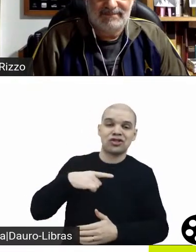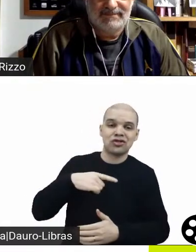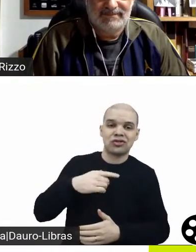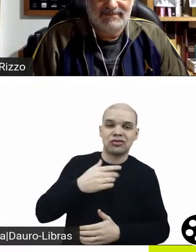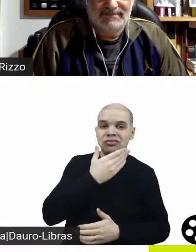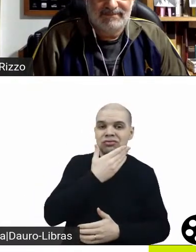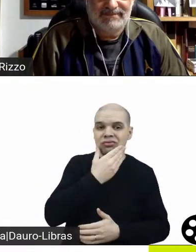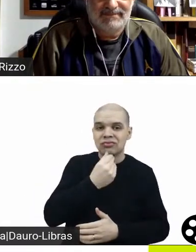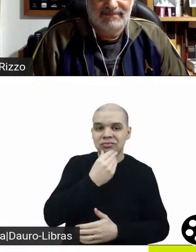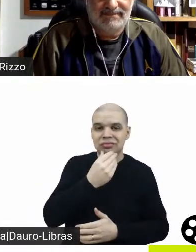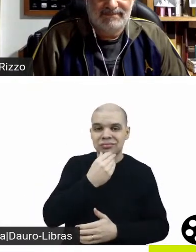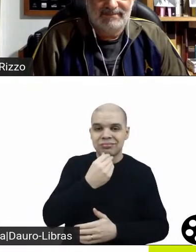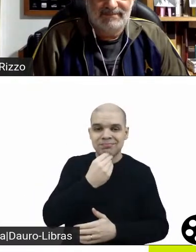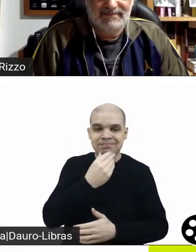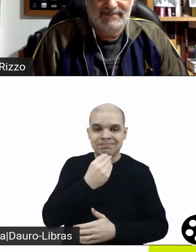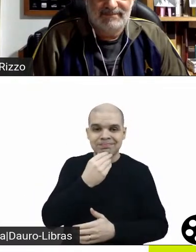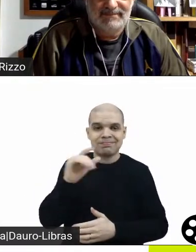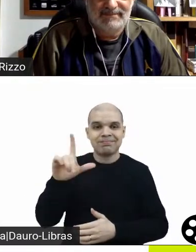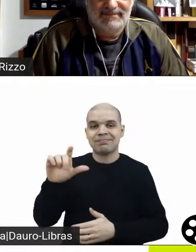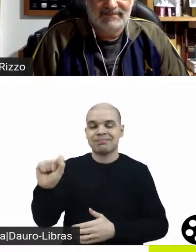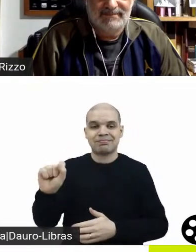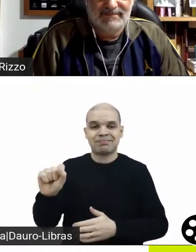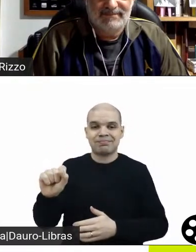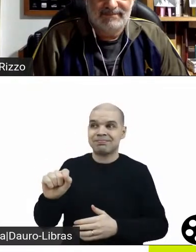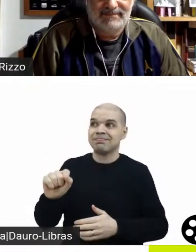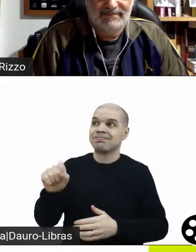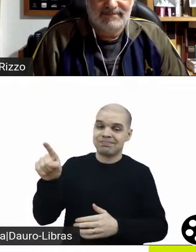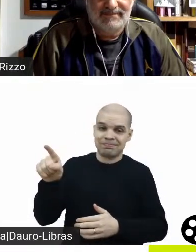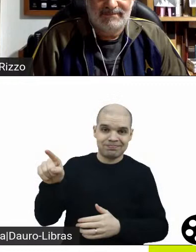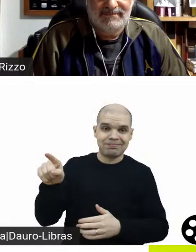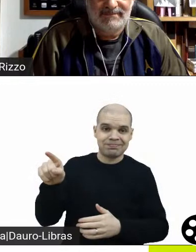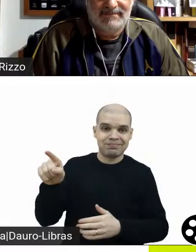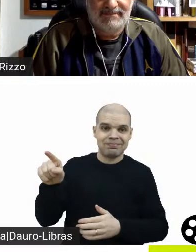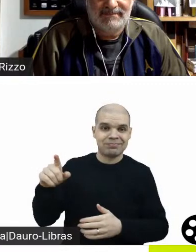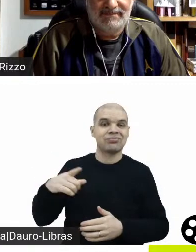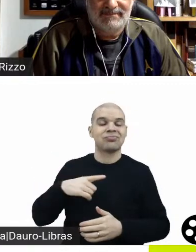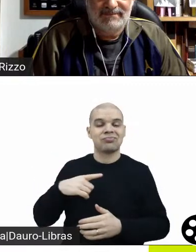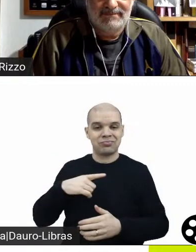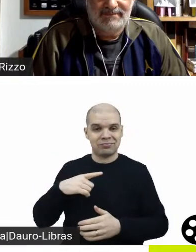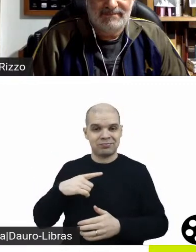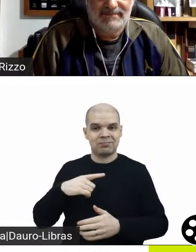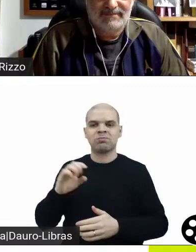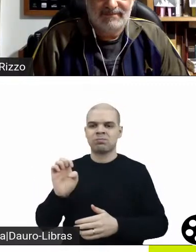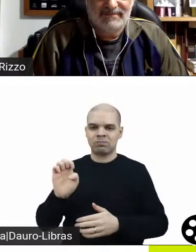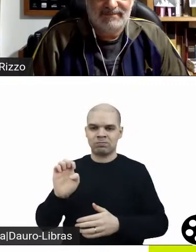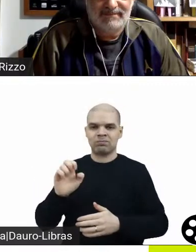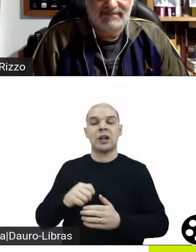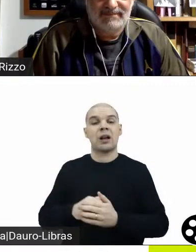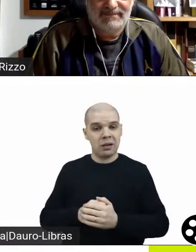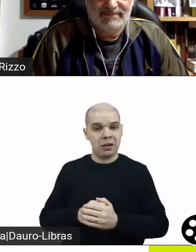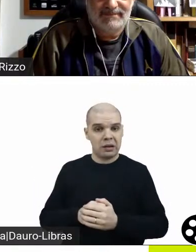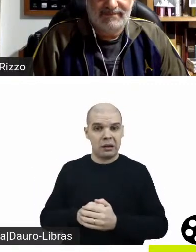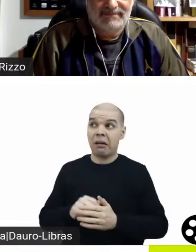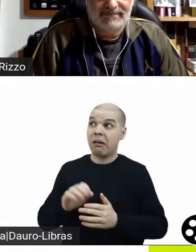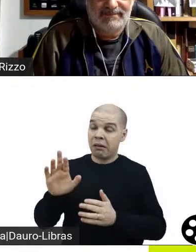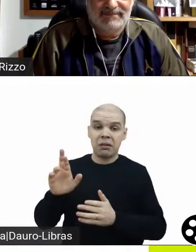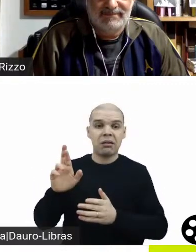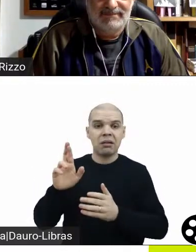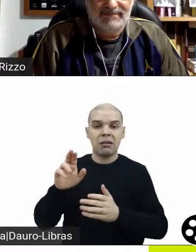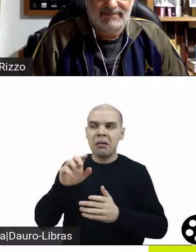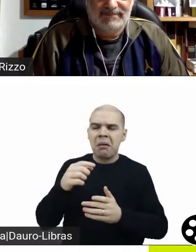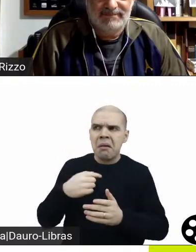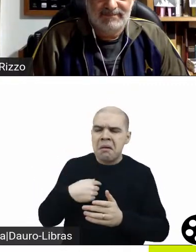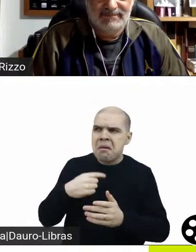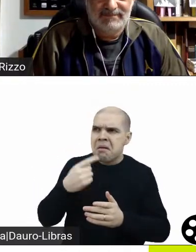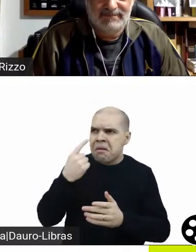tem estereótipos também, mas de alguma maneira ele sabe trabalhar esses elementos que assustariam diretores, ele